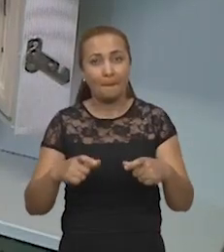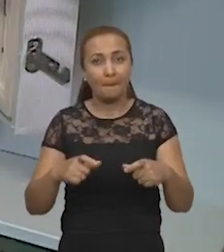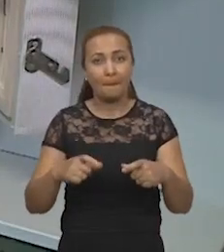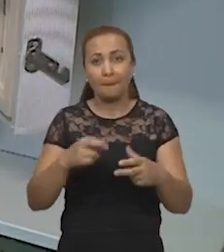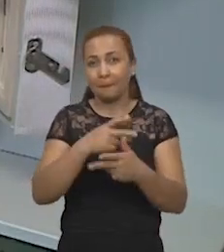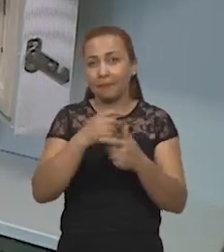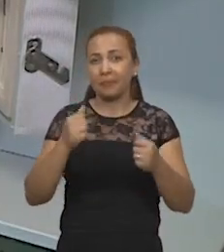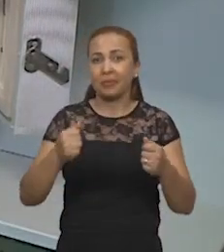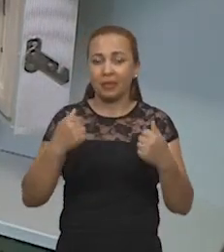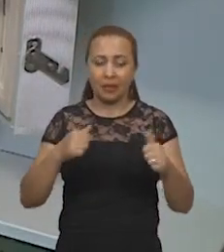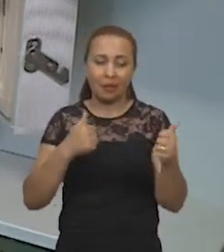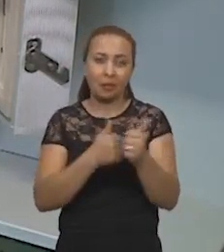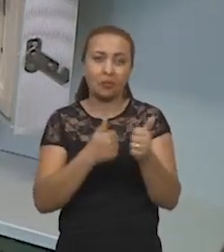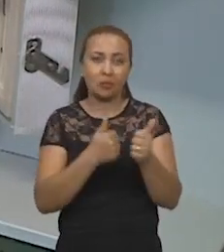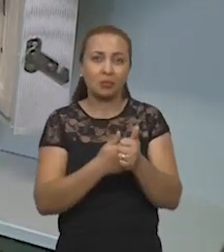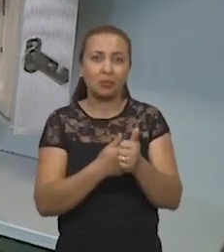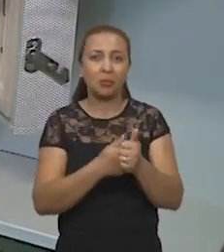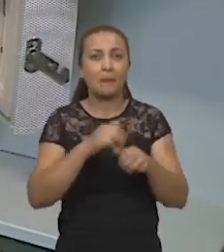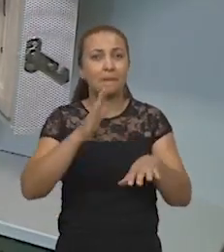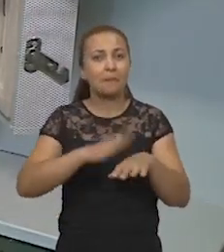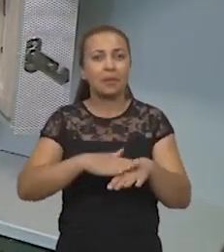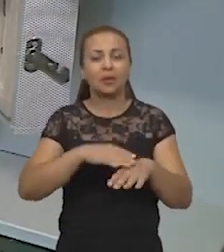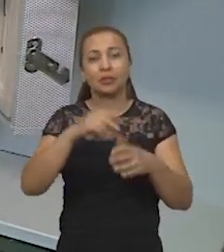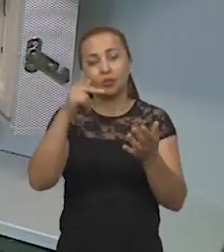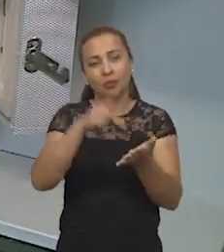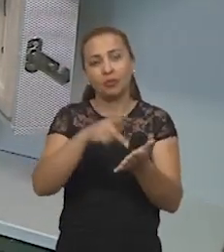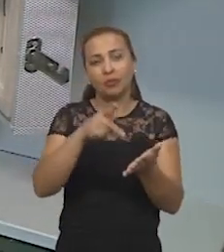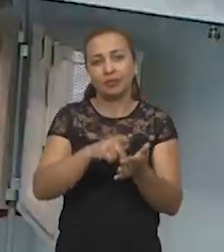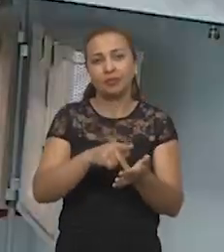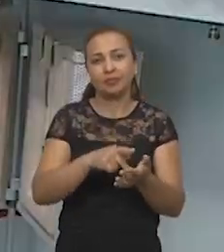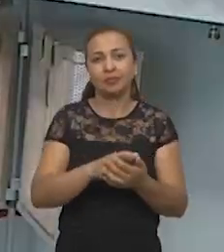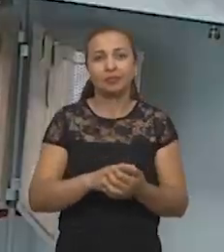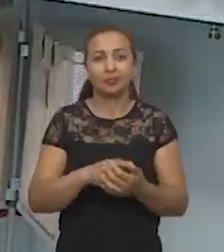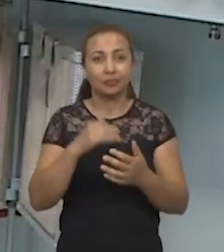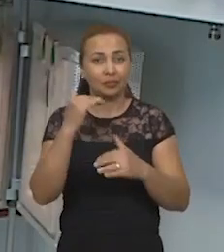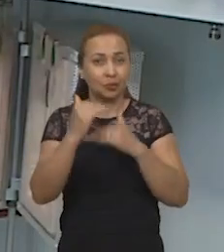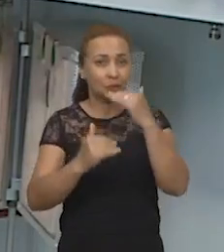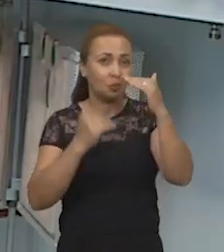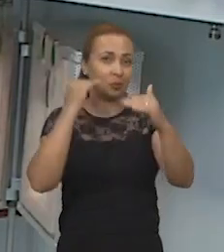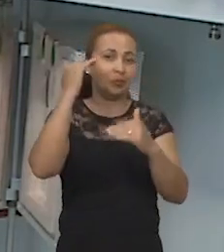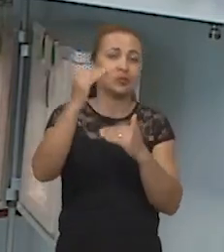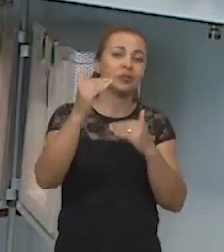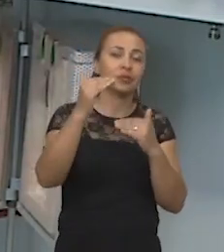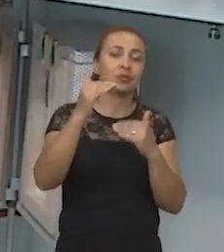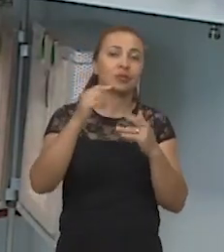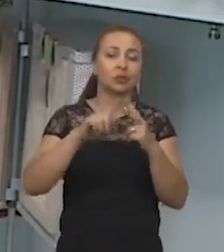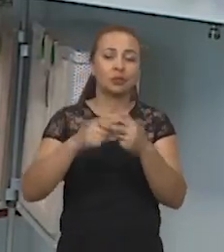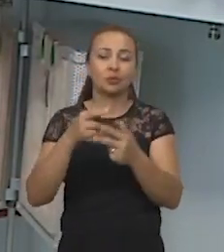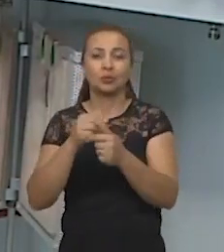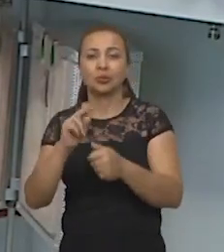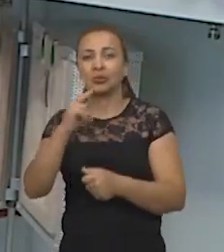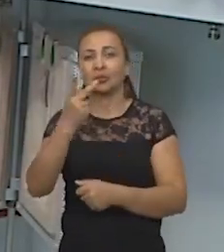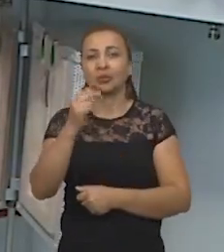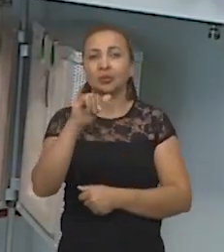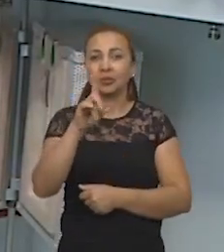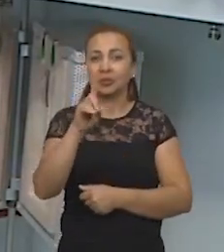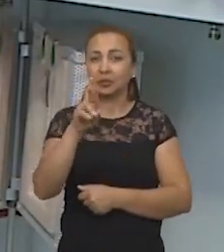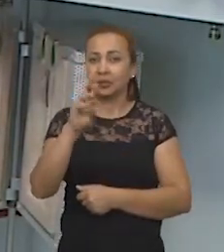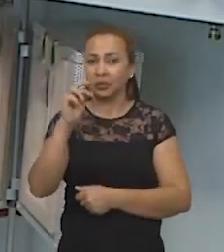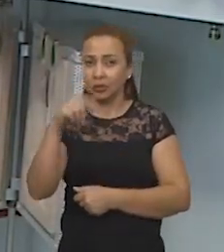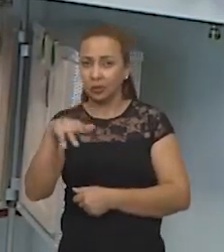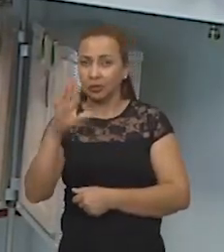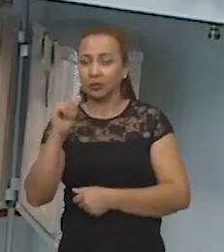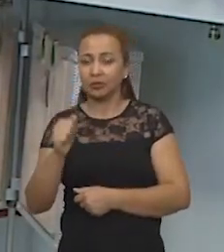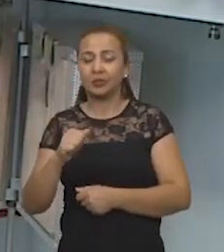as condições se aproximem o máximo possível de uma condição real. O processo de produção de hidrogênio, no sentido macro,